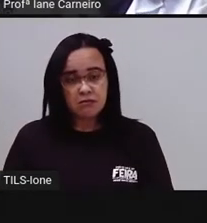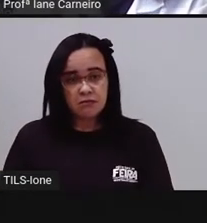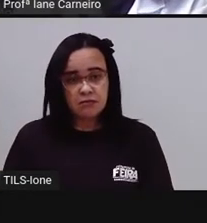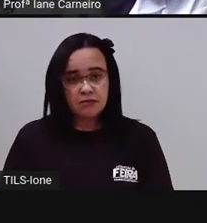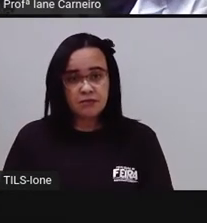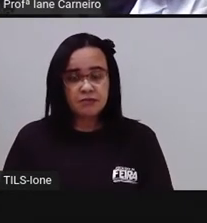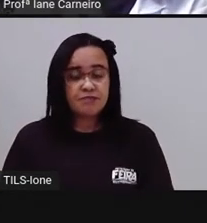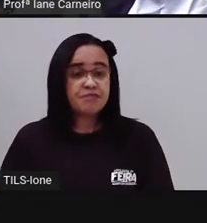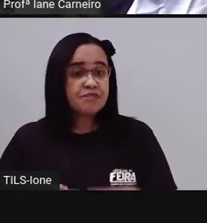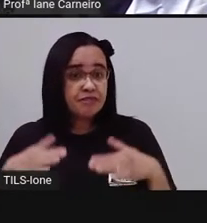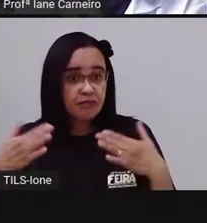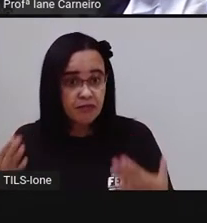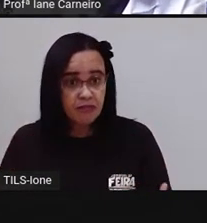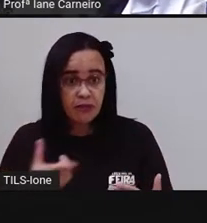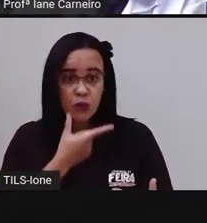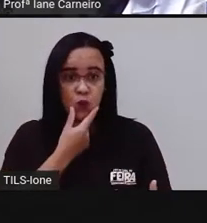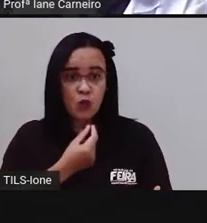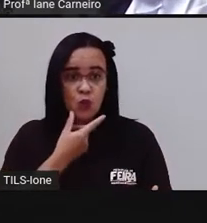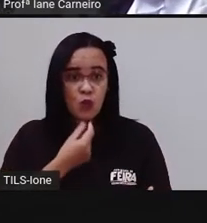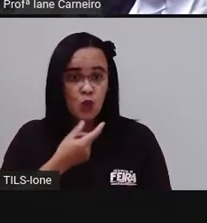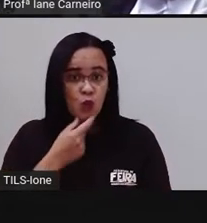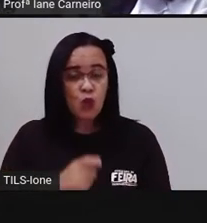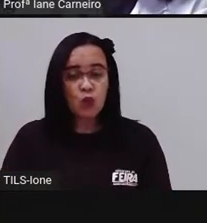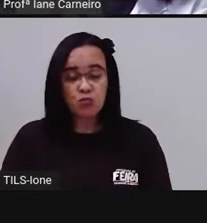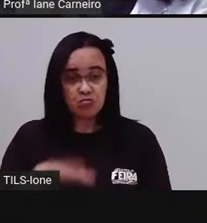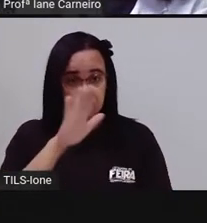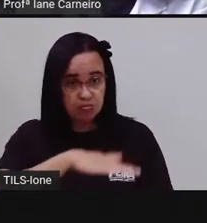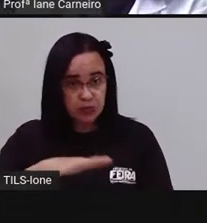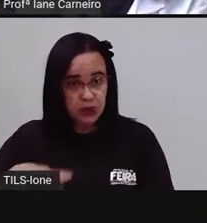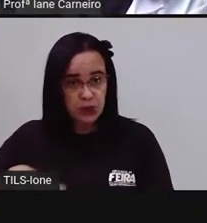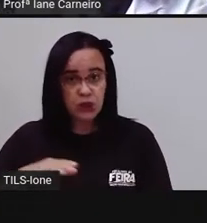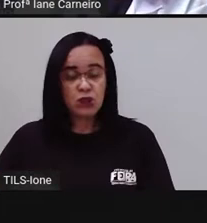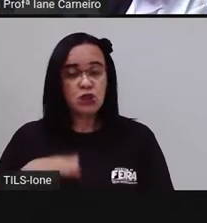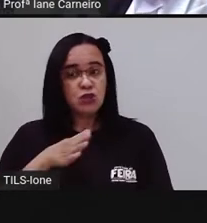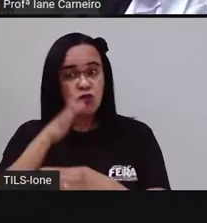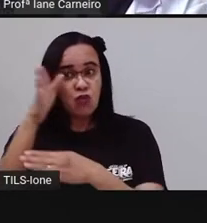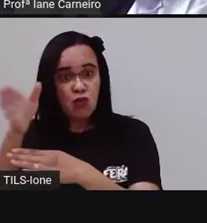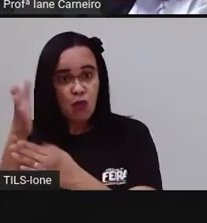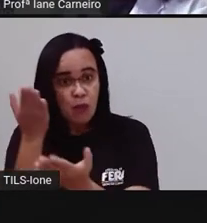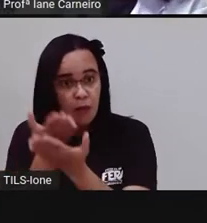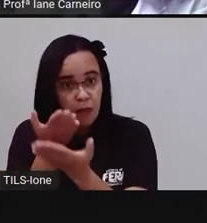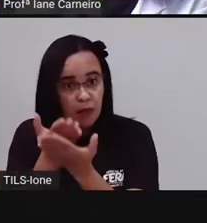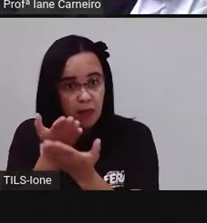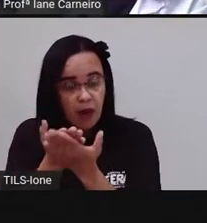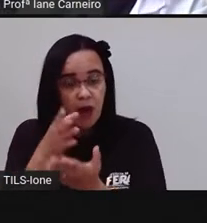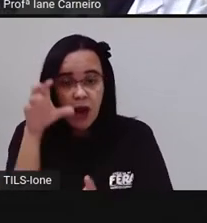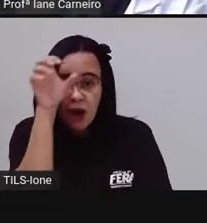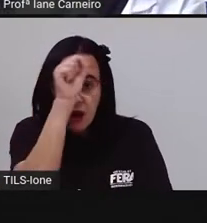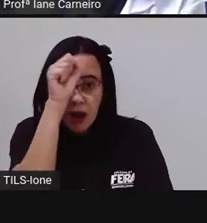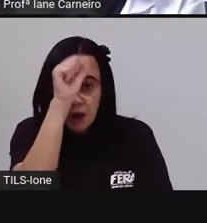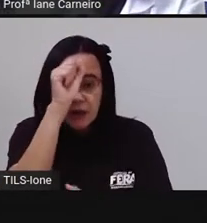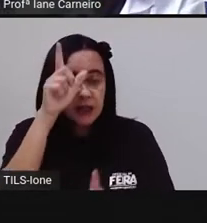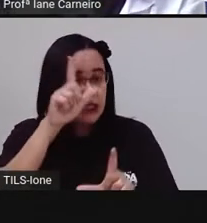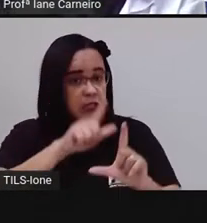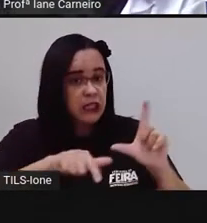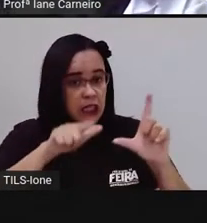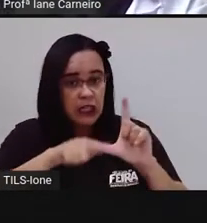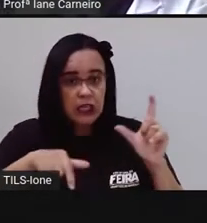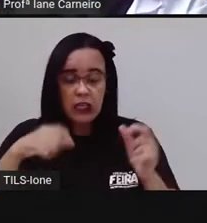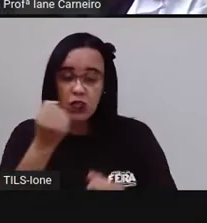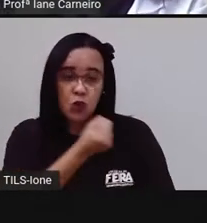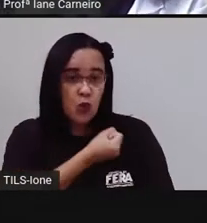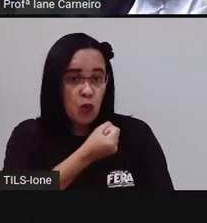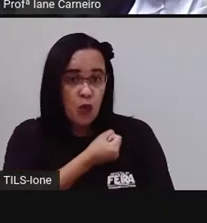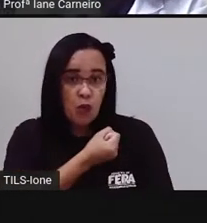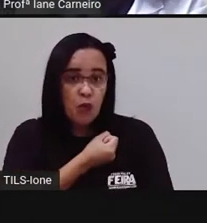Quando Pedro foi para a escola aprender as letras e os números, é claro que se viu em apuros, porque